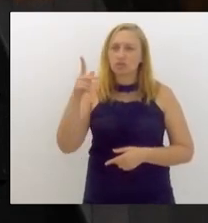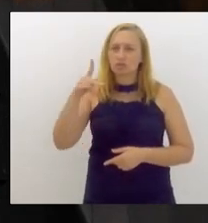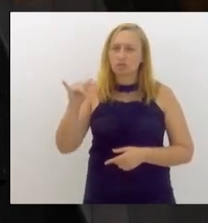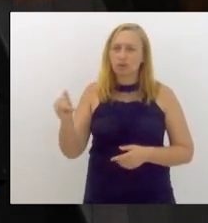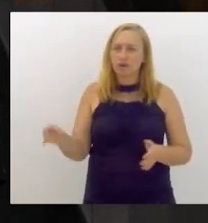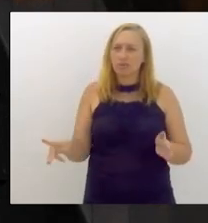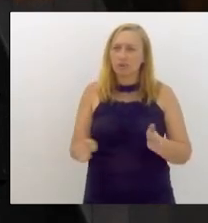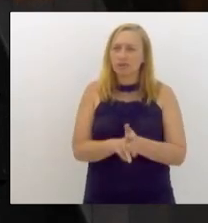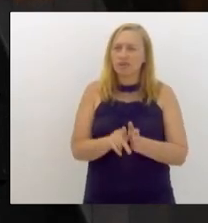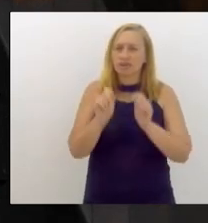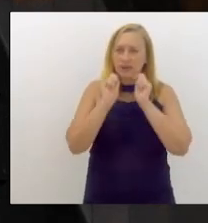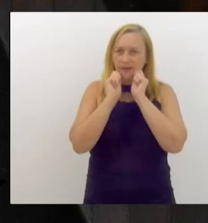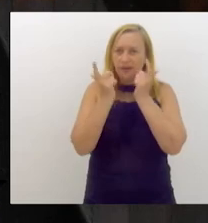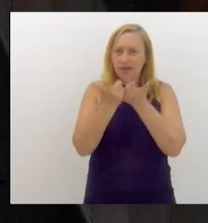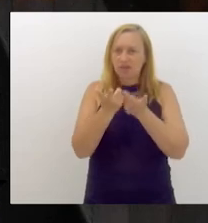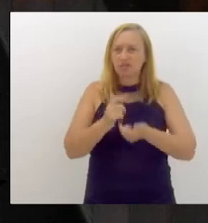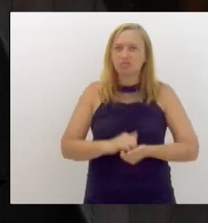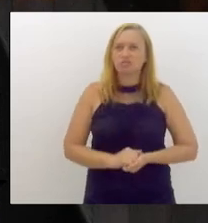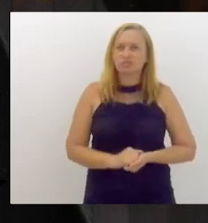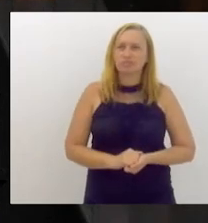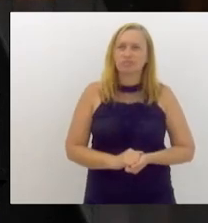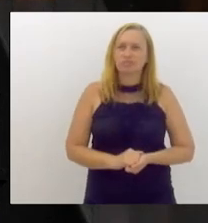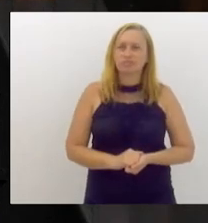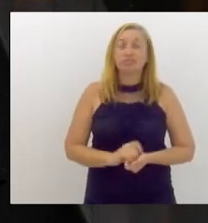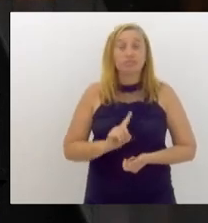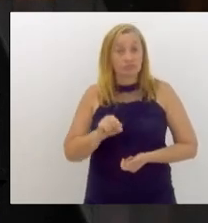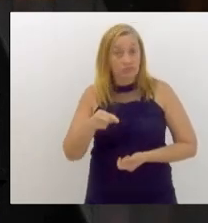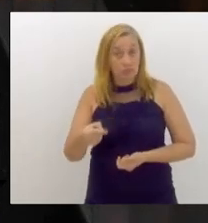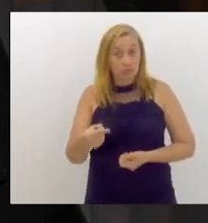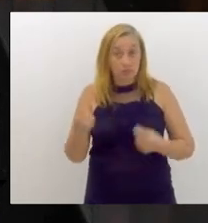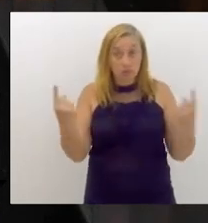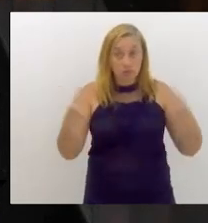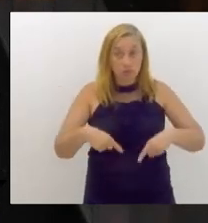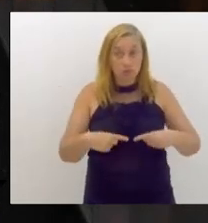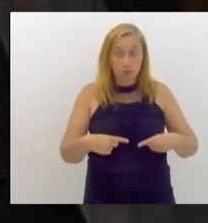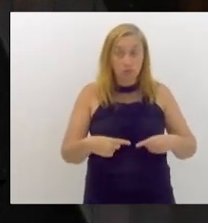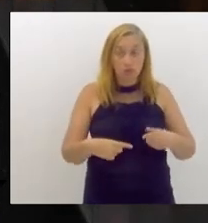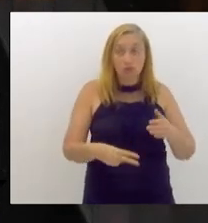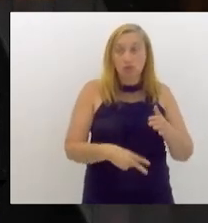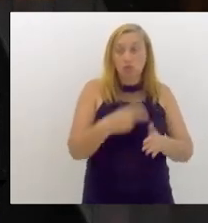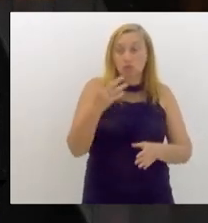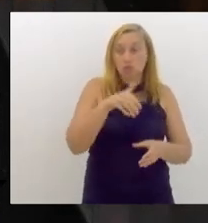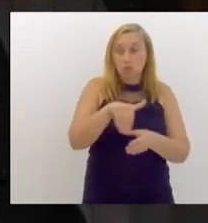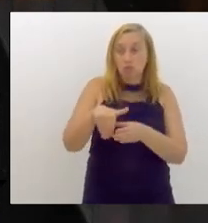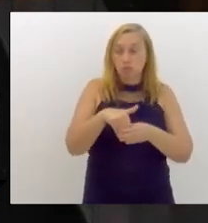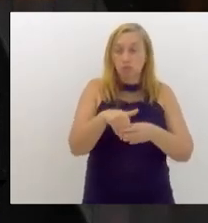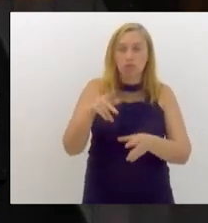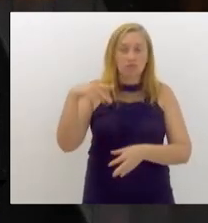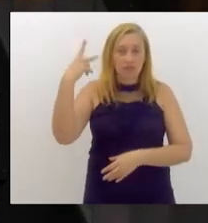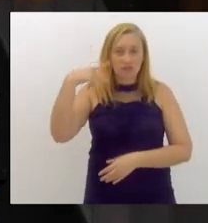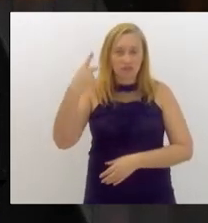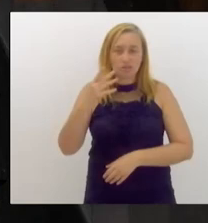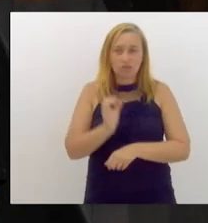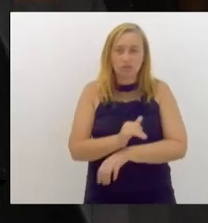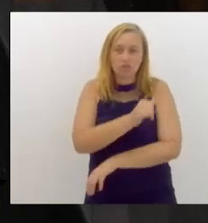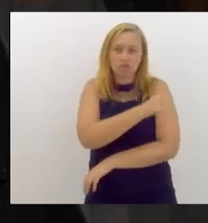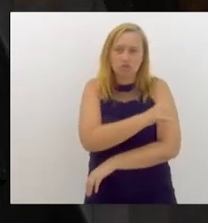alérgica. depois de disputar duas eleições para vereador do Rio de Janeiro,